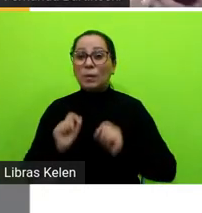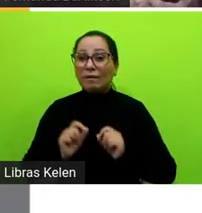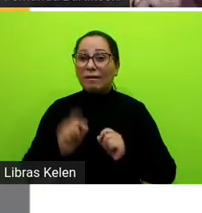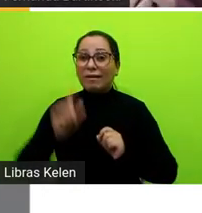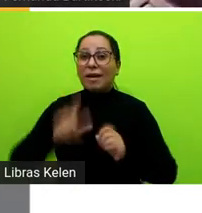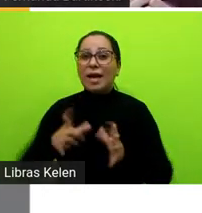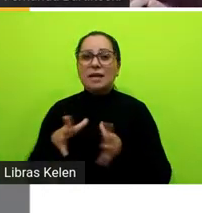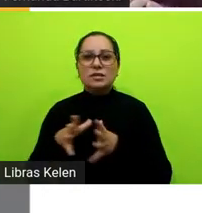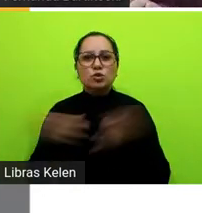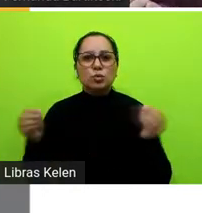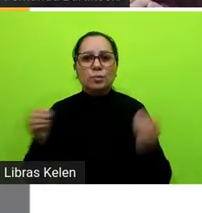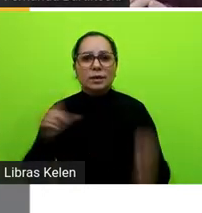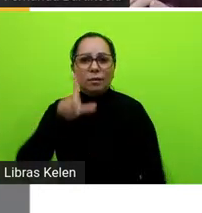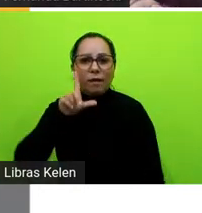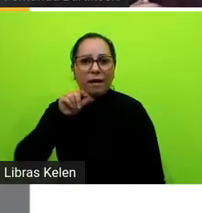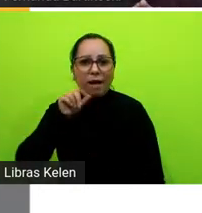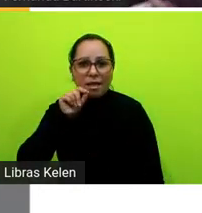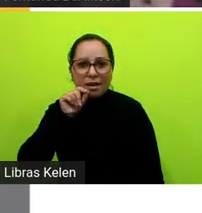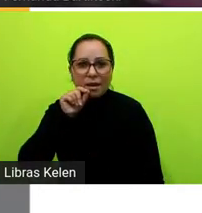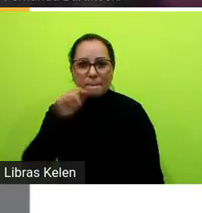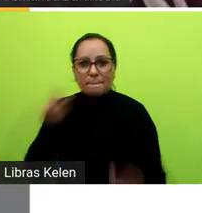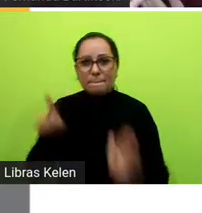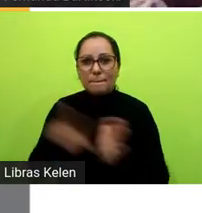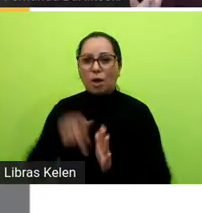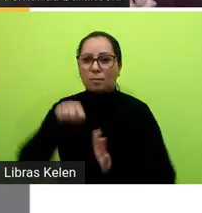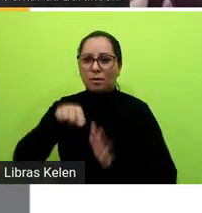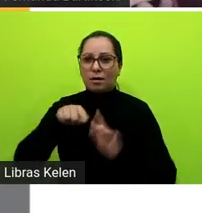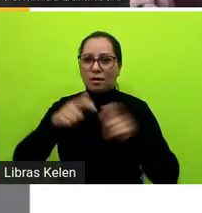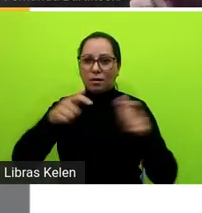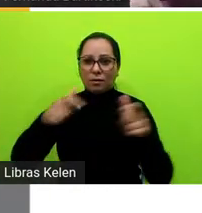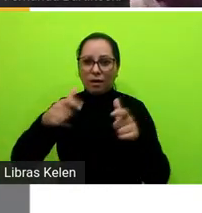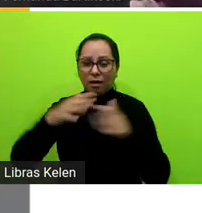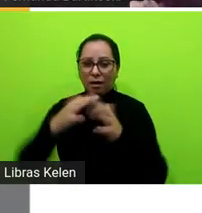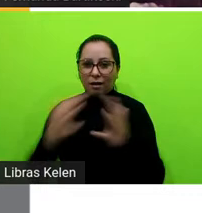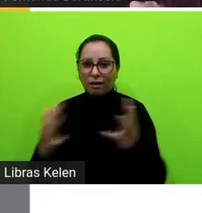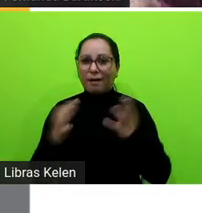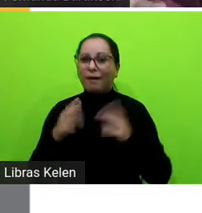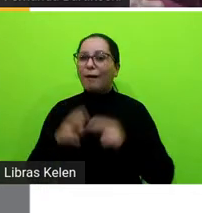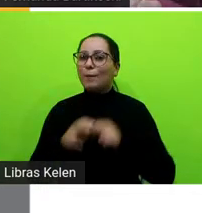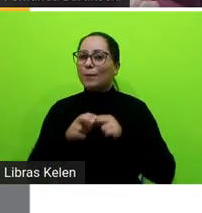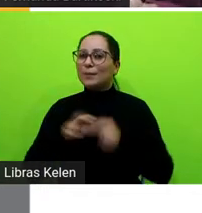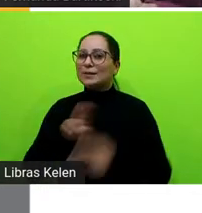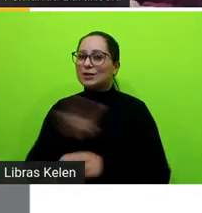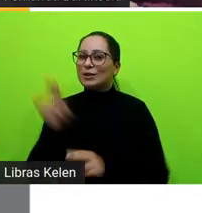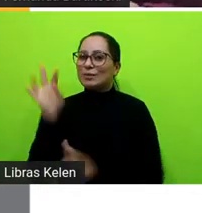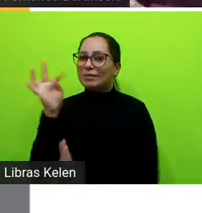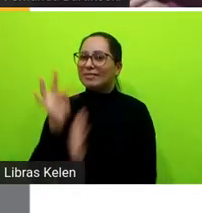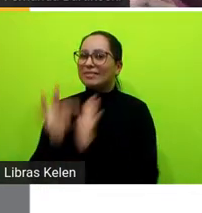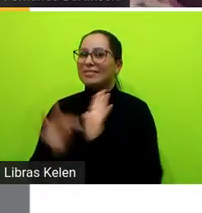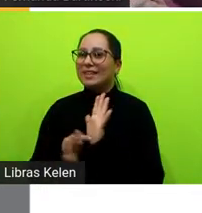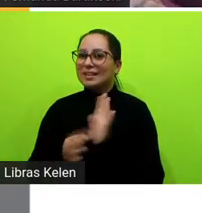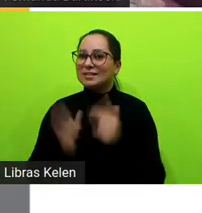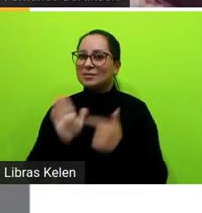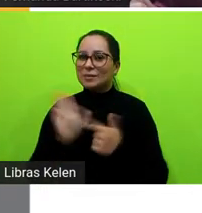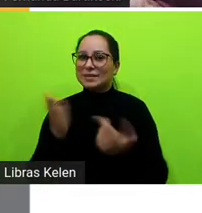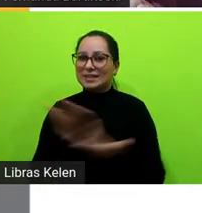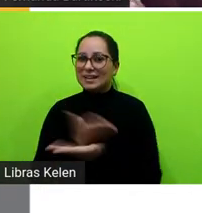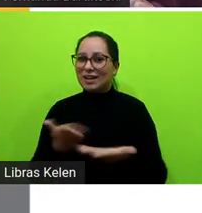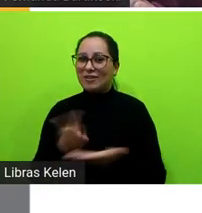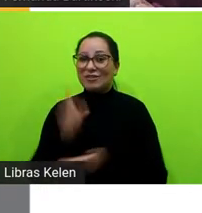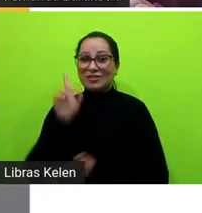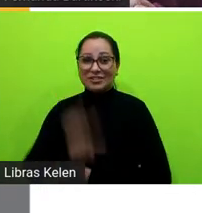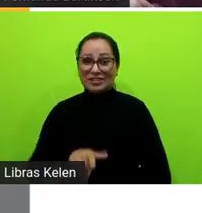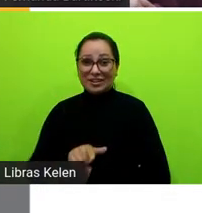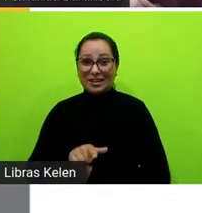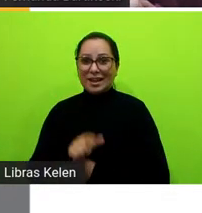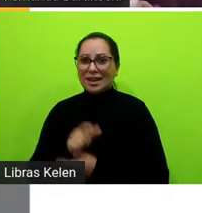galinhas nesse galinheiro por isso que o nome então desse texto que nós vamos trazer hoje é o incrível